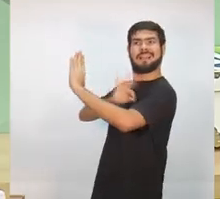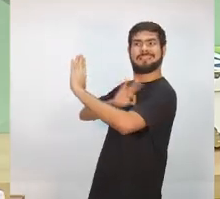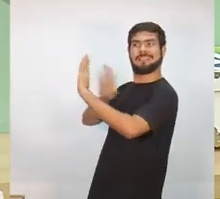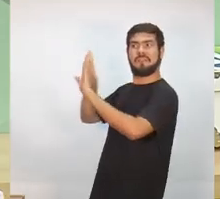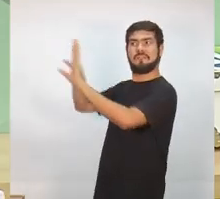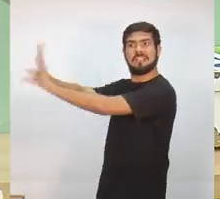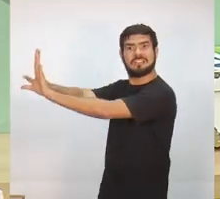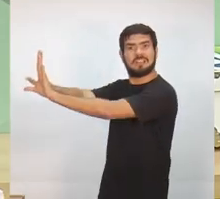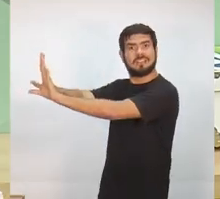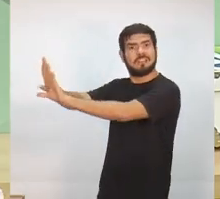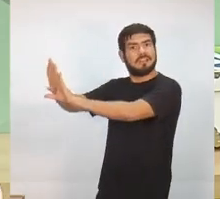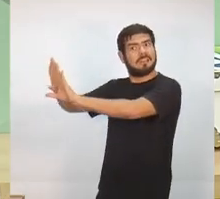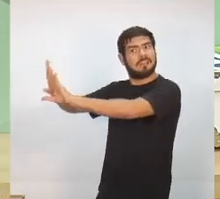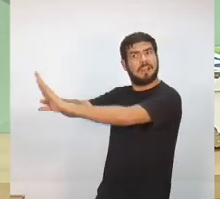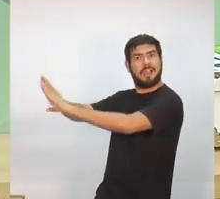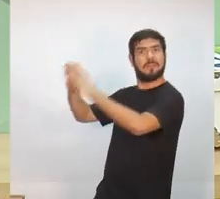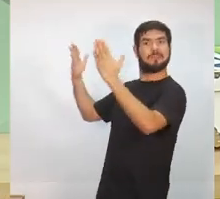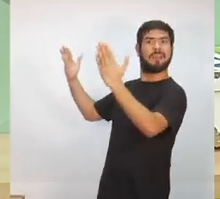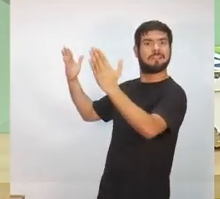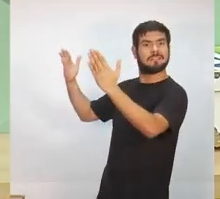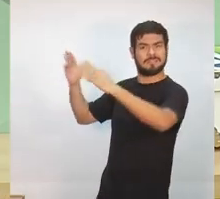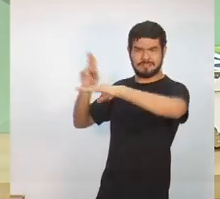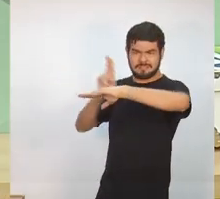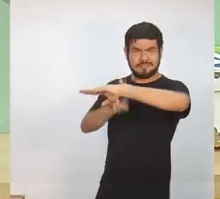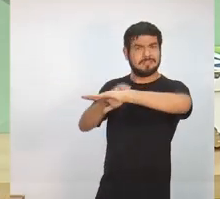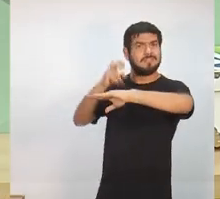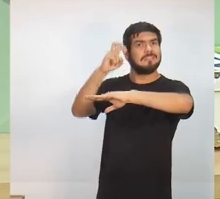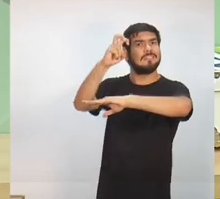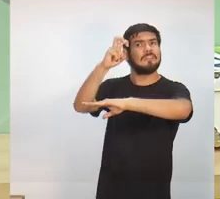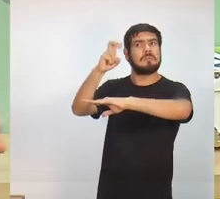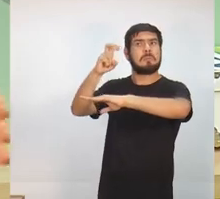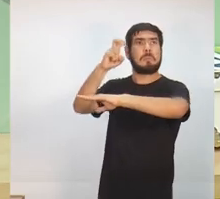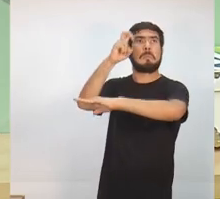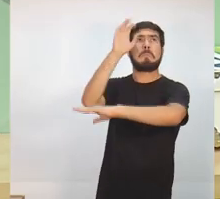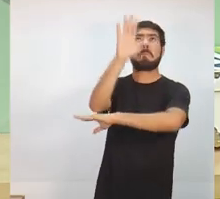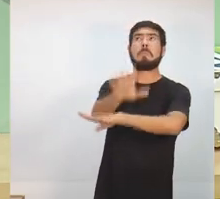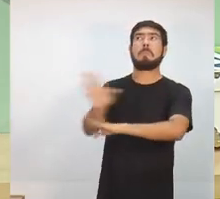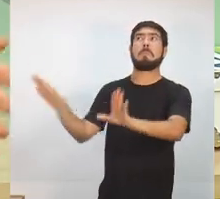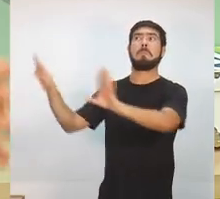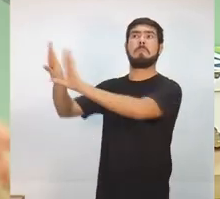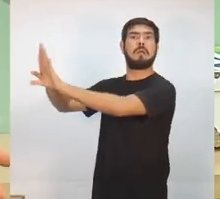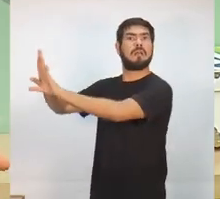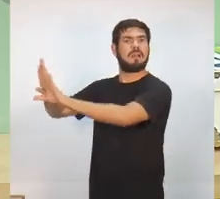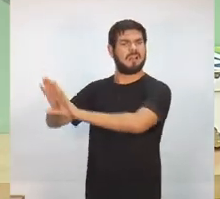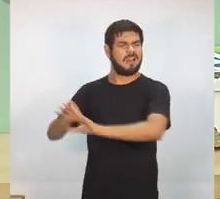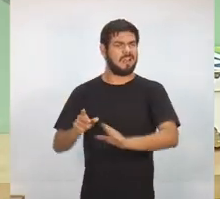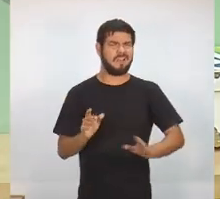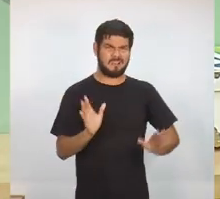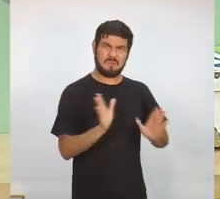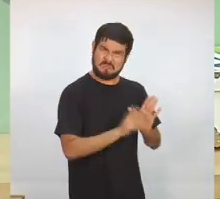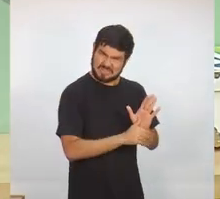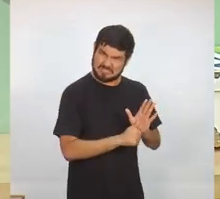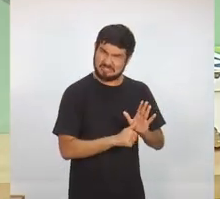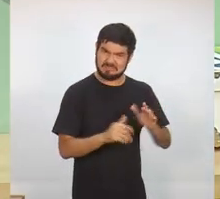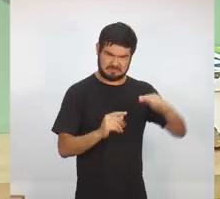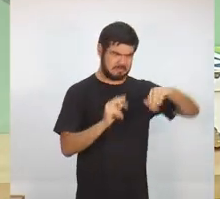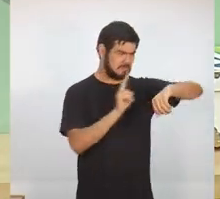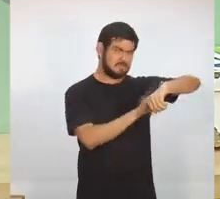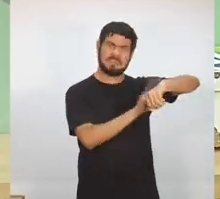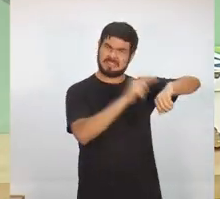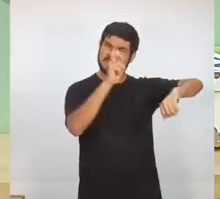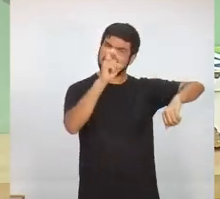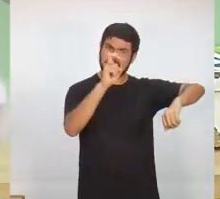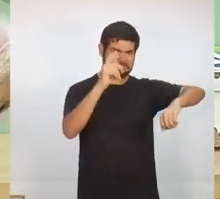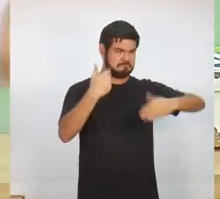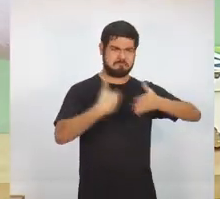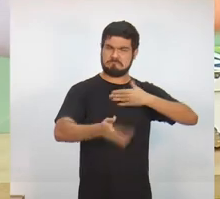delegacias que se era para ser abertas, 5 horas da tarde estão fechadas. O bandido, ele não age de dia, ele age à noite. E o cidadão